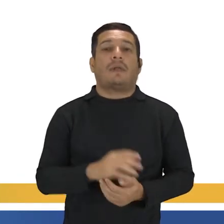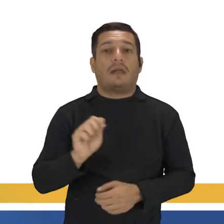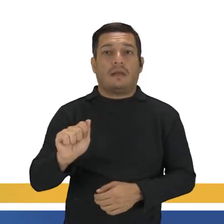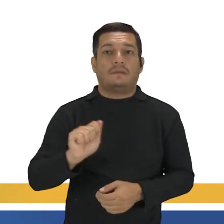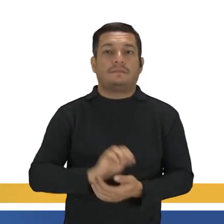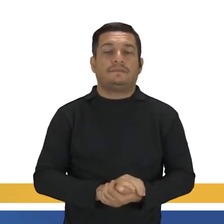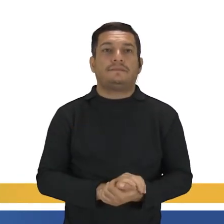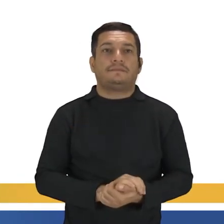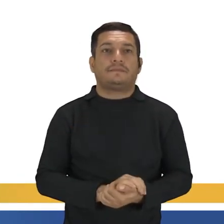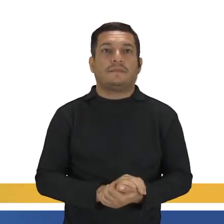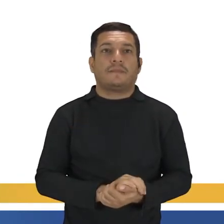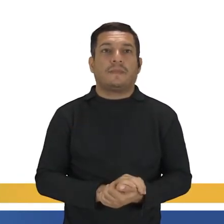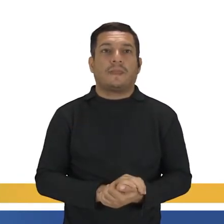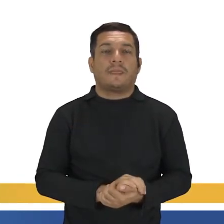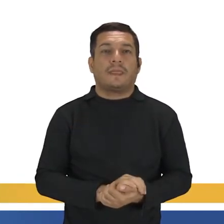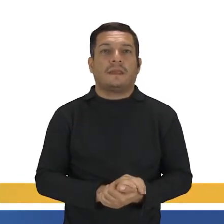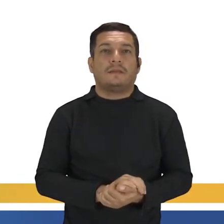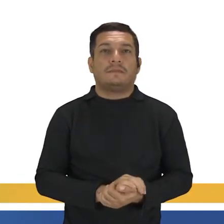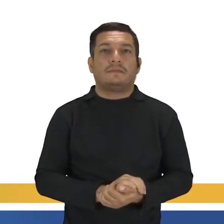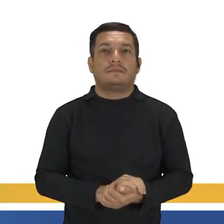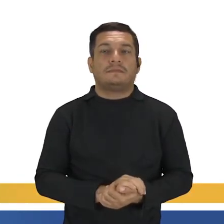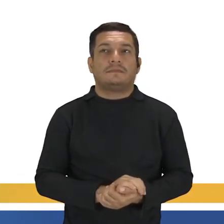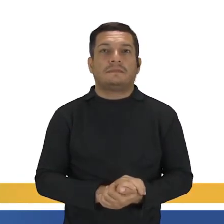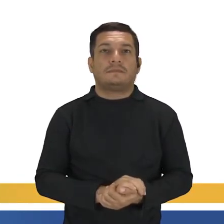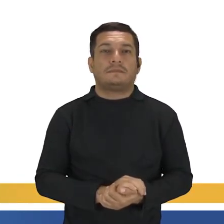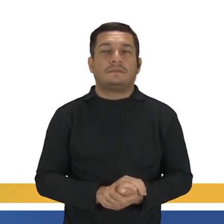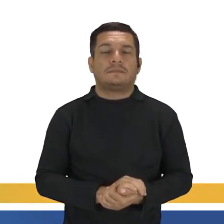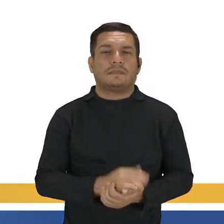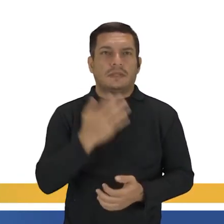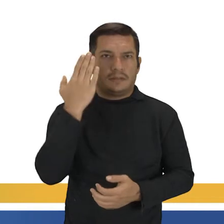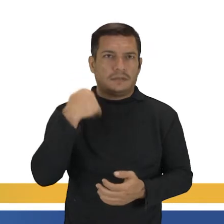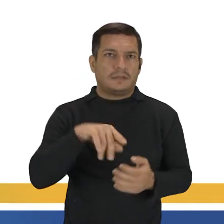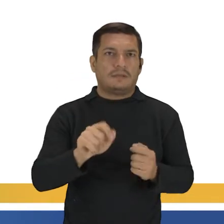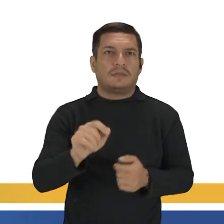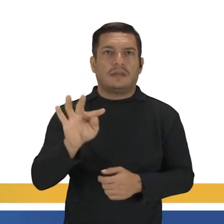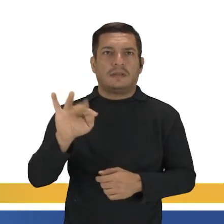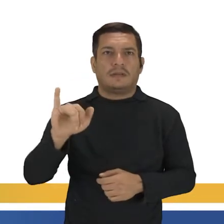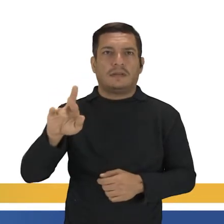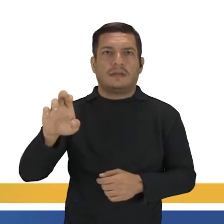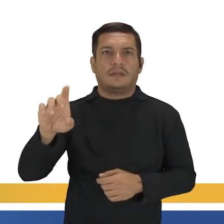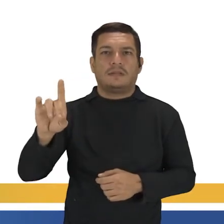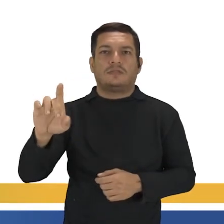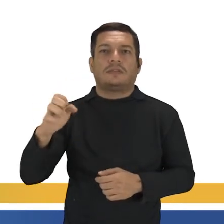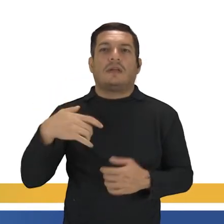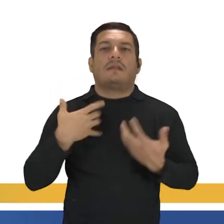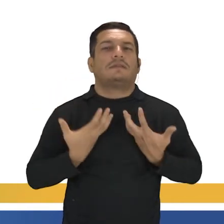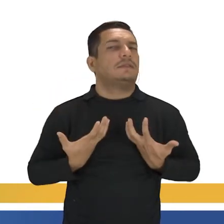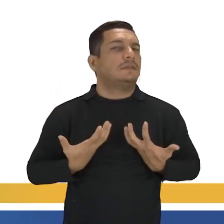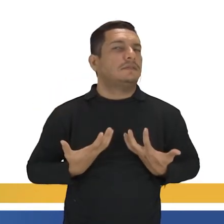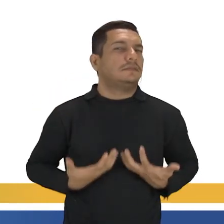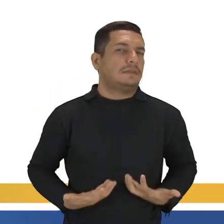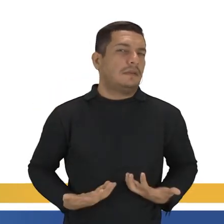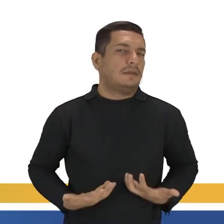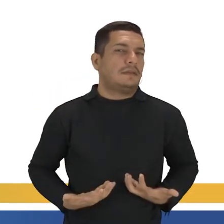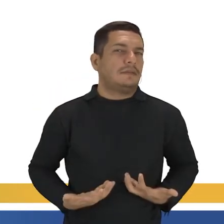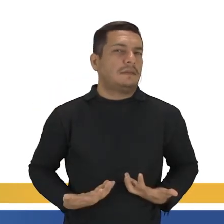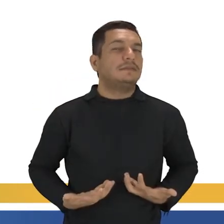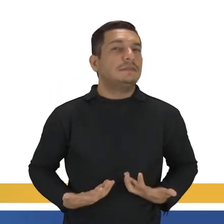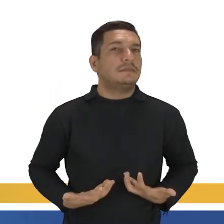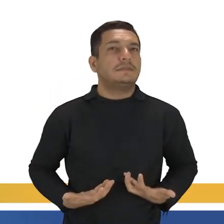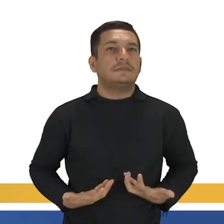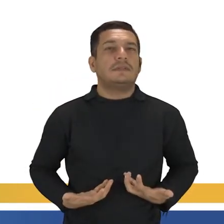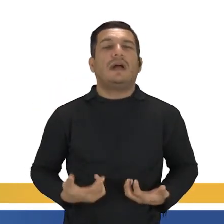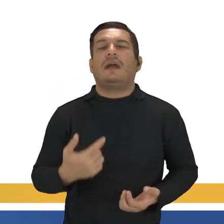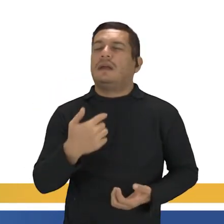Letra A. I'm really tired. Sabe o que é tired? Cansado ou cansada. Então, I